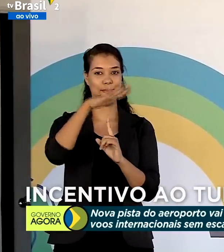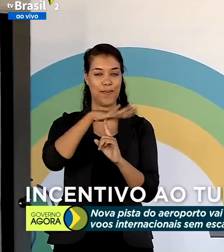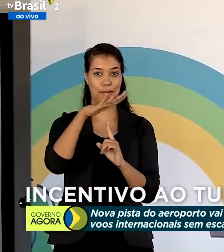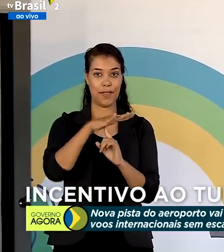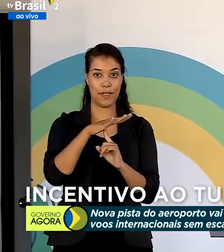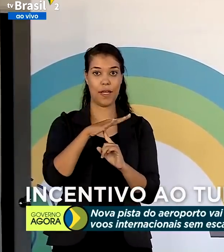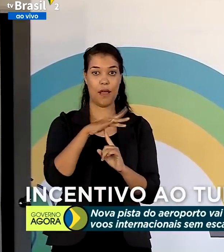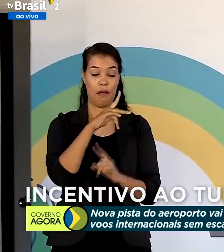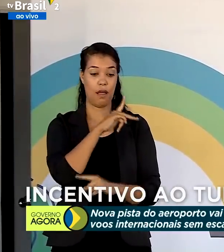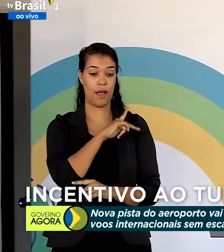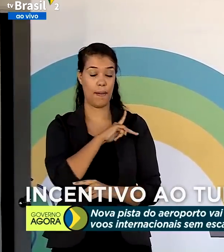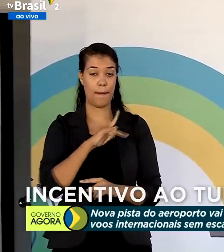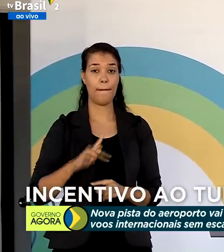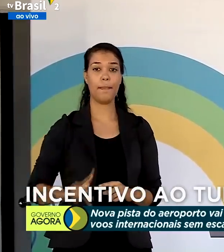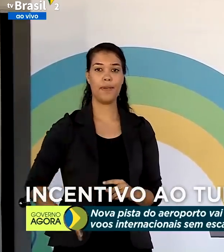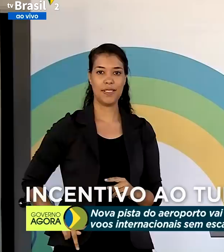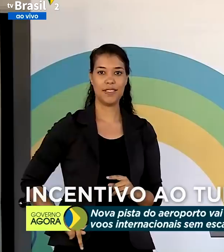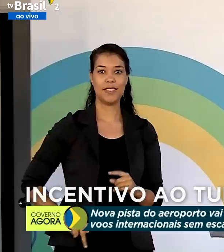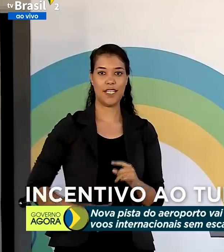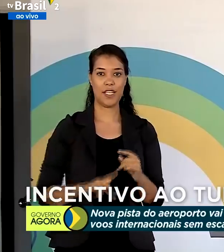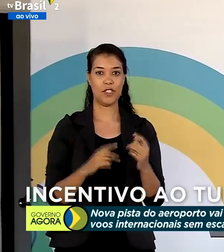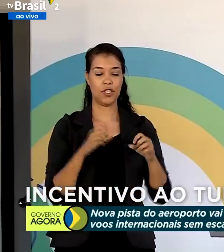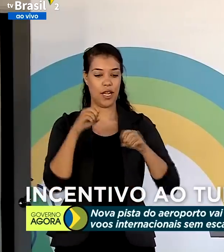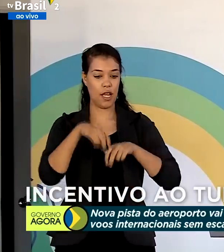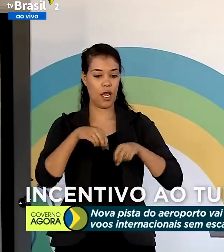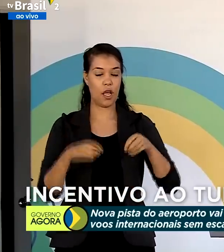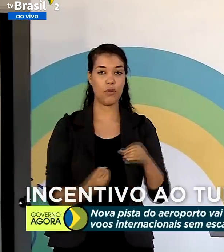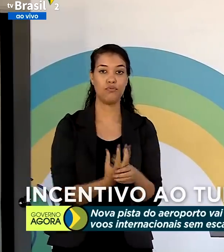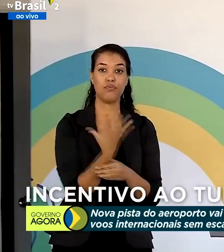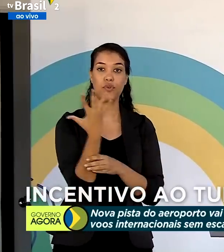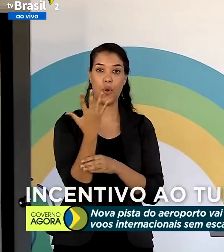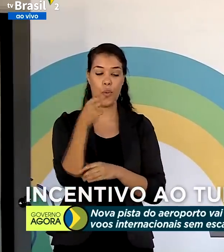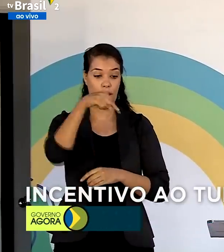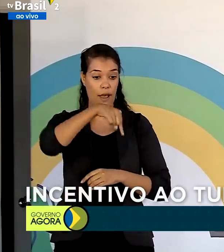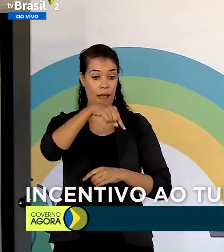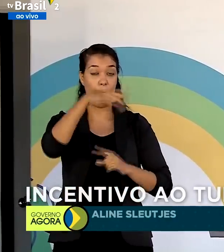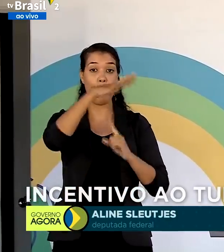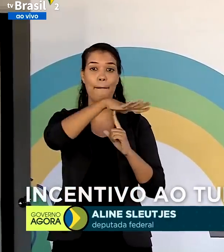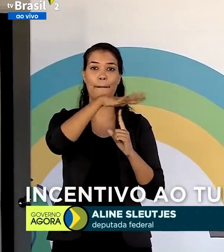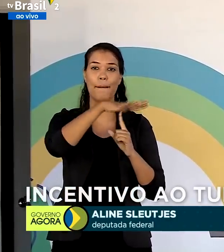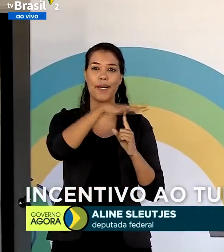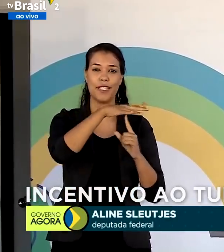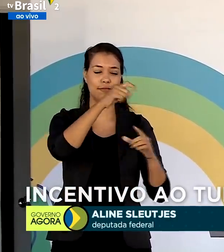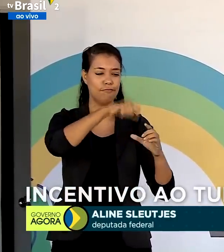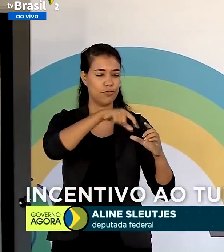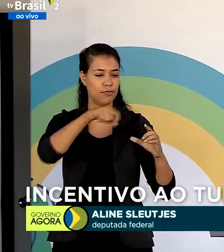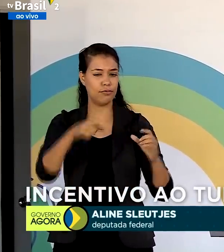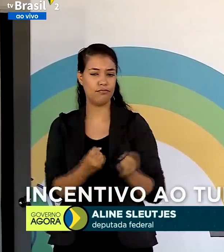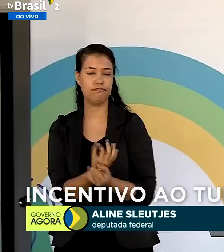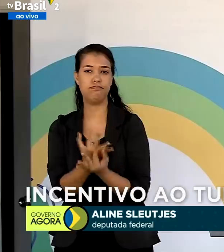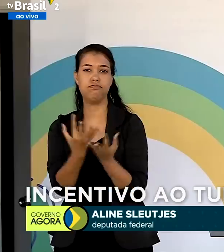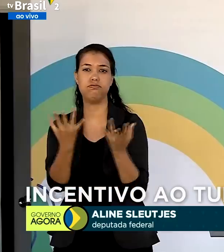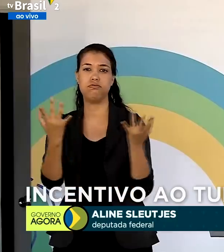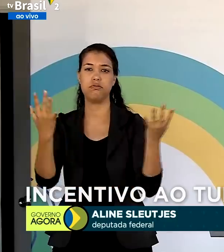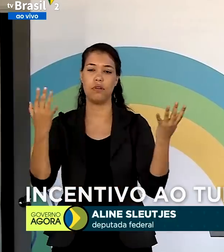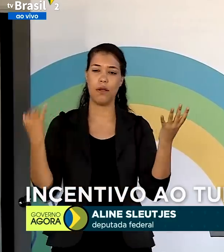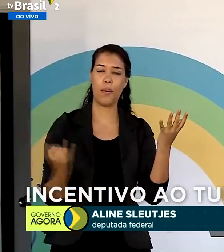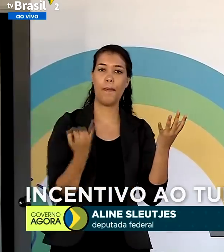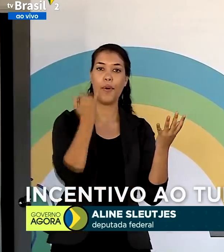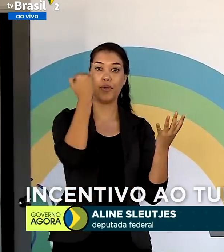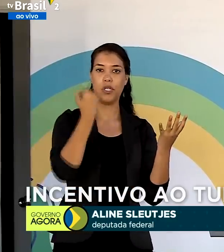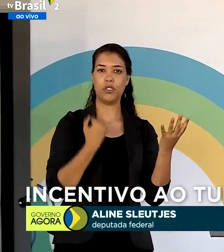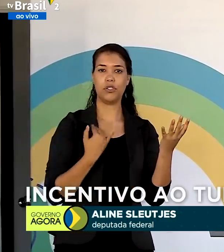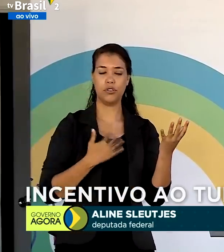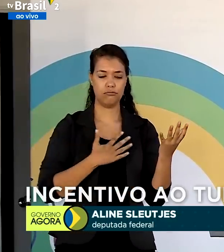da Comissão da Agricultura e sendo o nosso Estado do Paraná um celeiro do alimento do nosso país, eu tenho orgulho de poder fazer parte deste